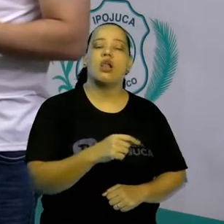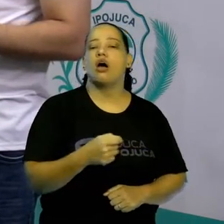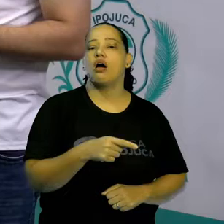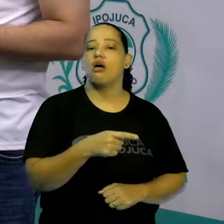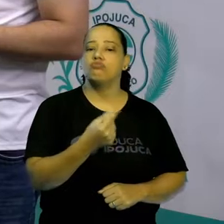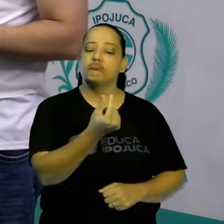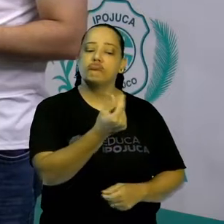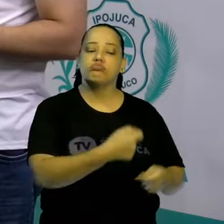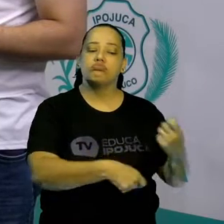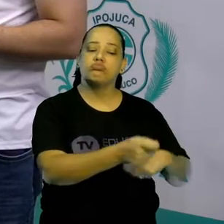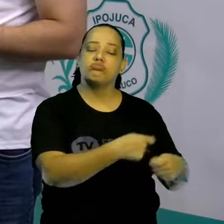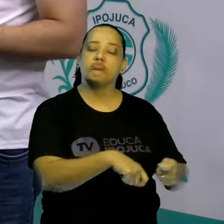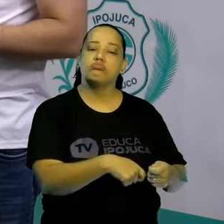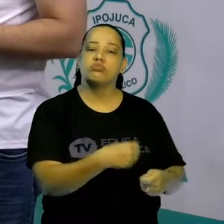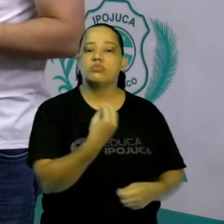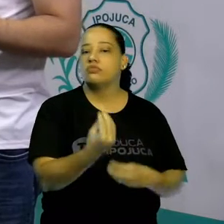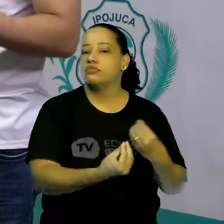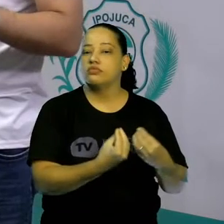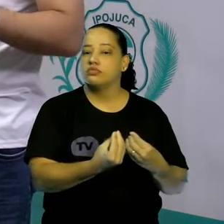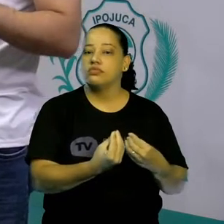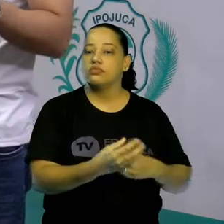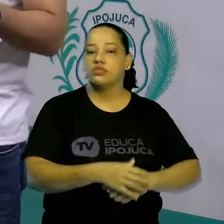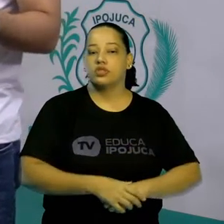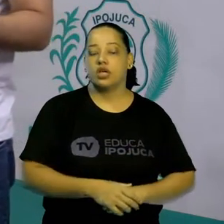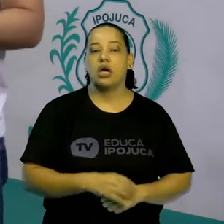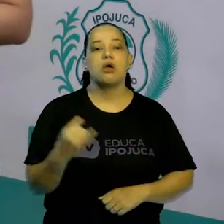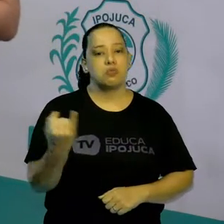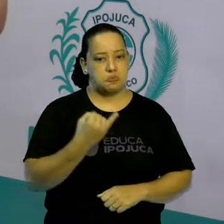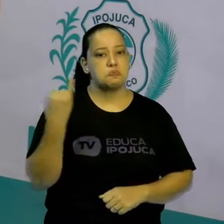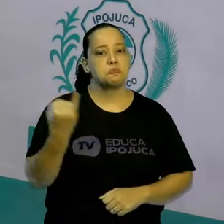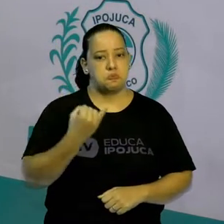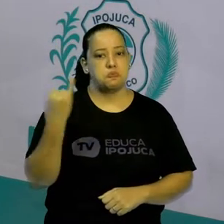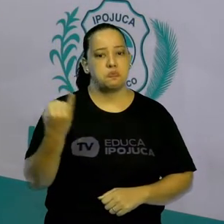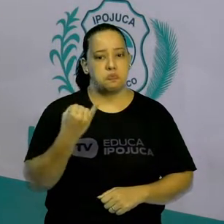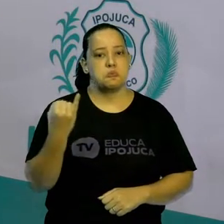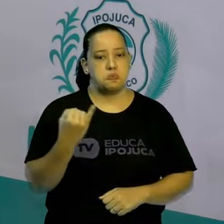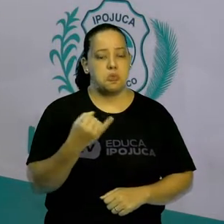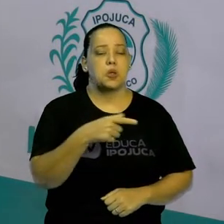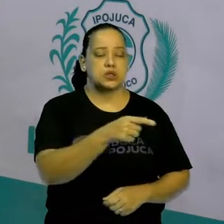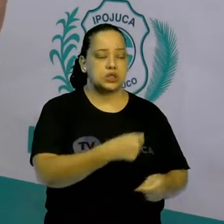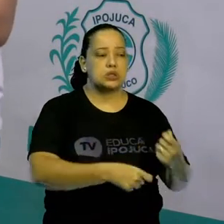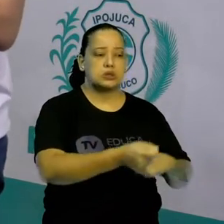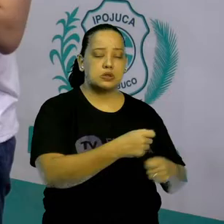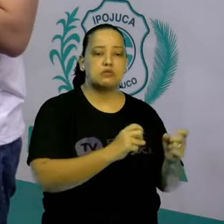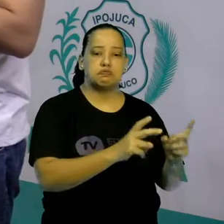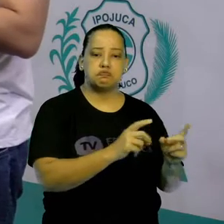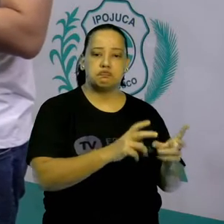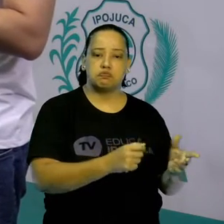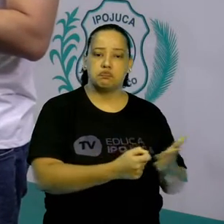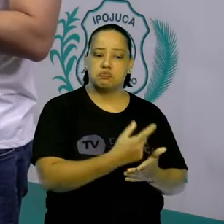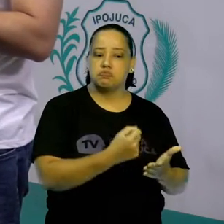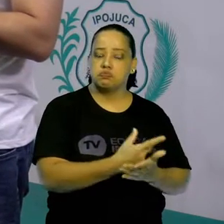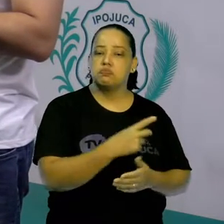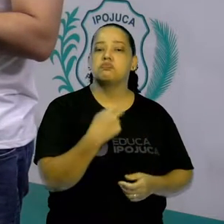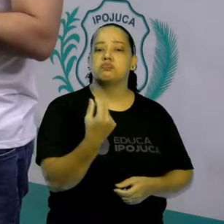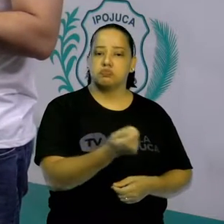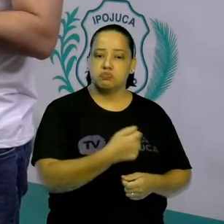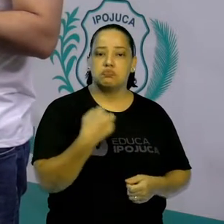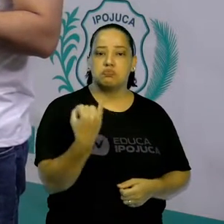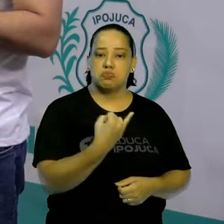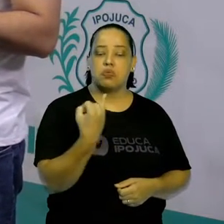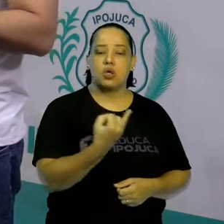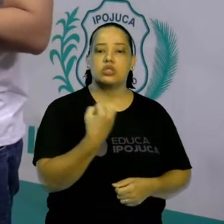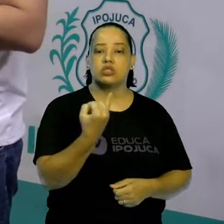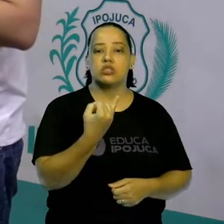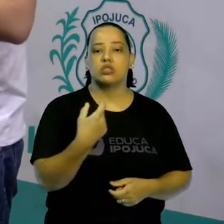ali no Império do Mali? Eles tinham uma importância comercial muito grande, tá? O comércio era muito importante.